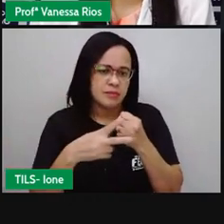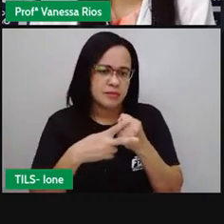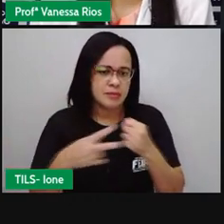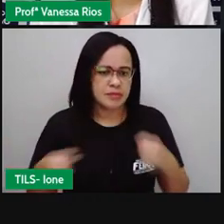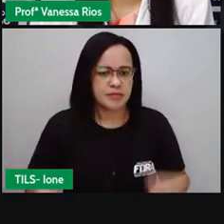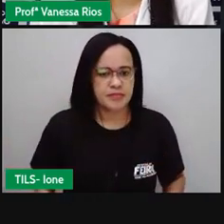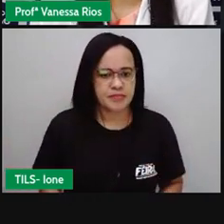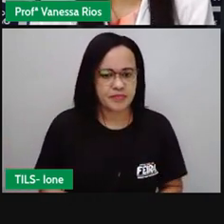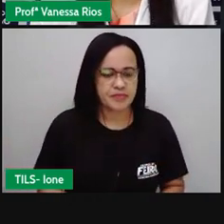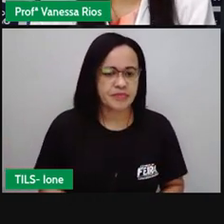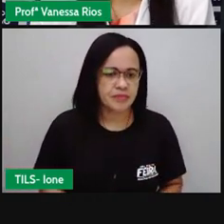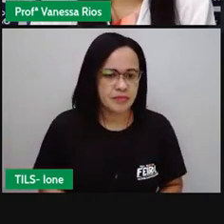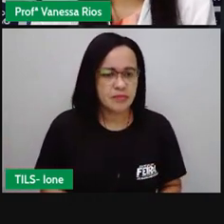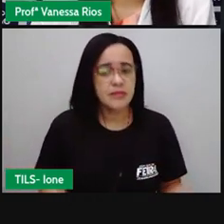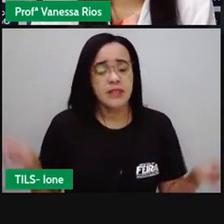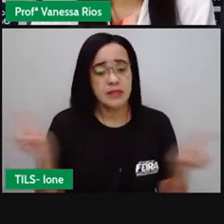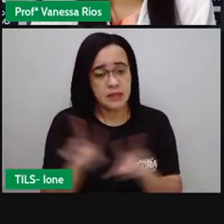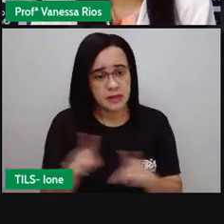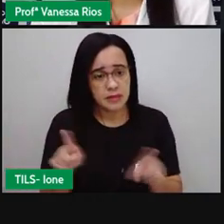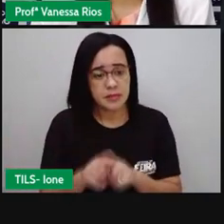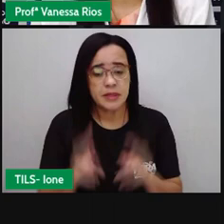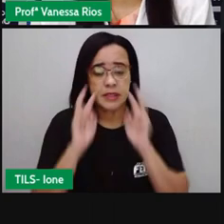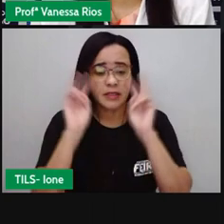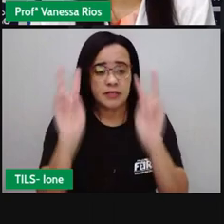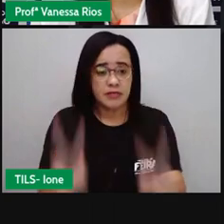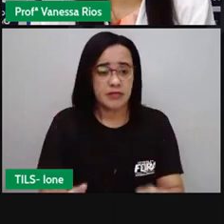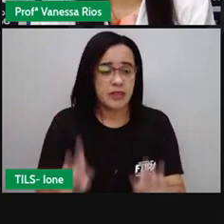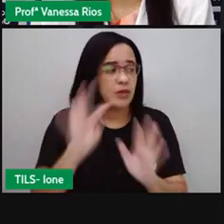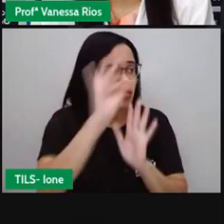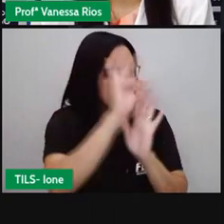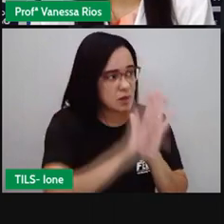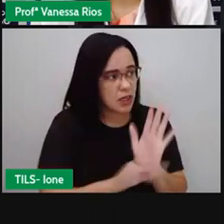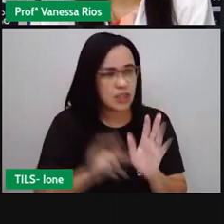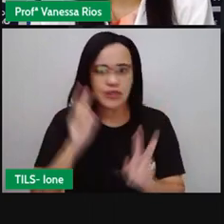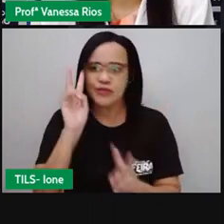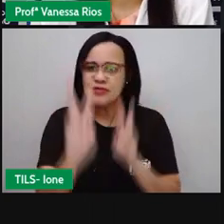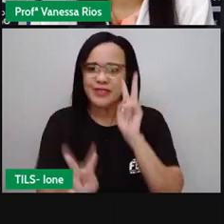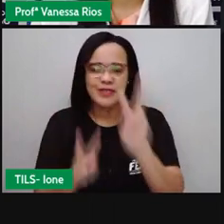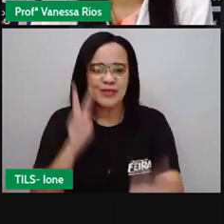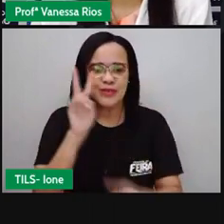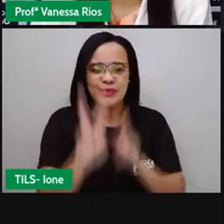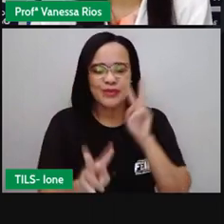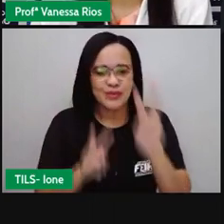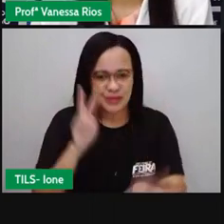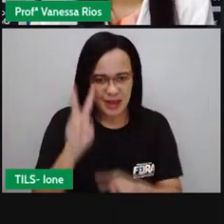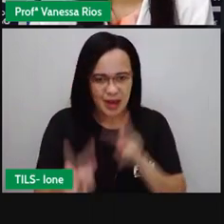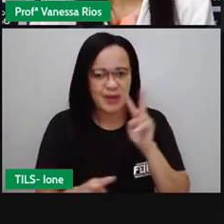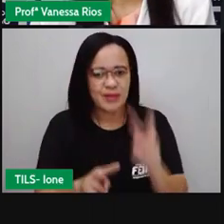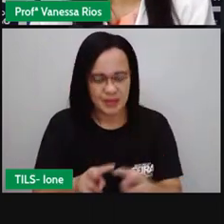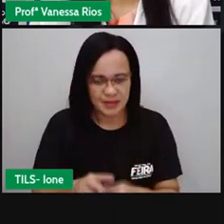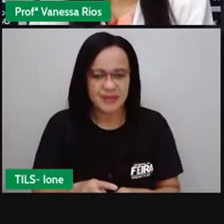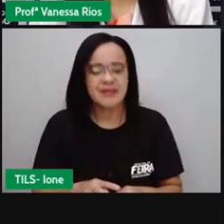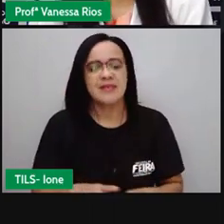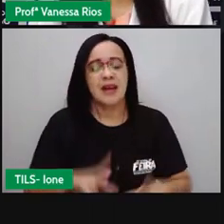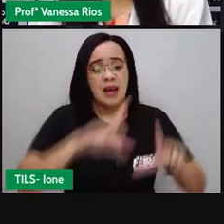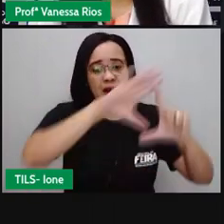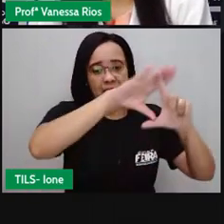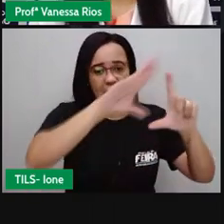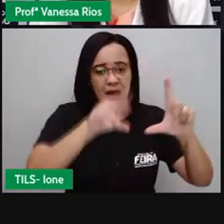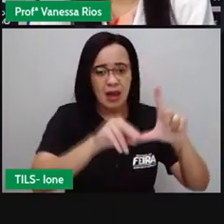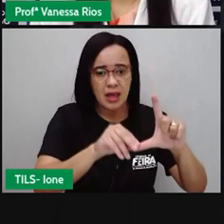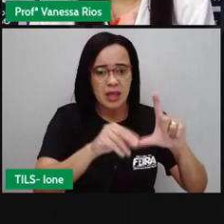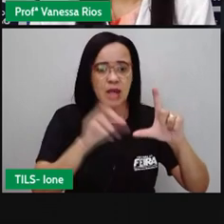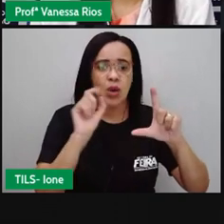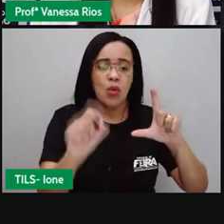E aí a gente viu que o cartoon é um texto visual ou seja que tem predominância na imagem e ele costuma ser